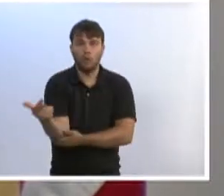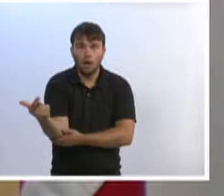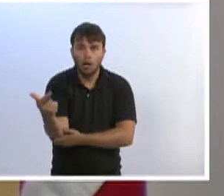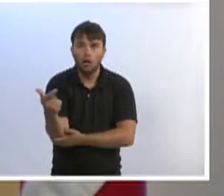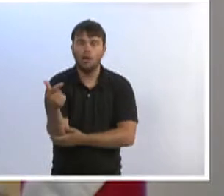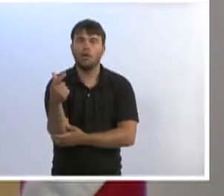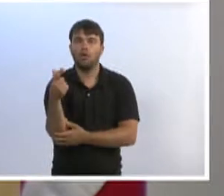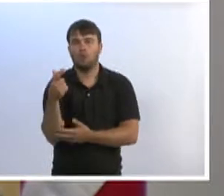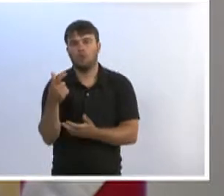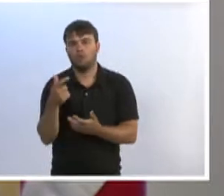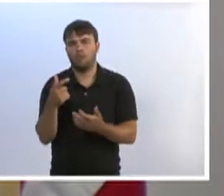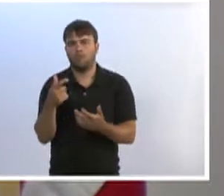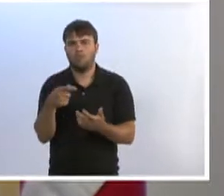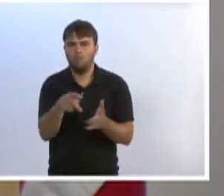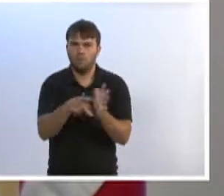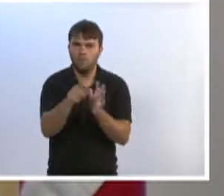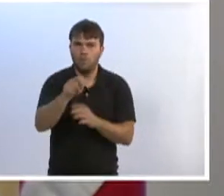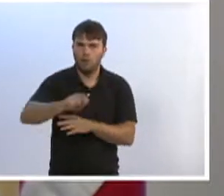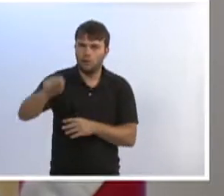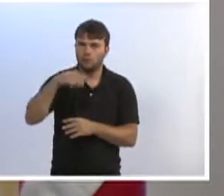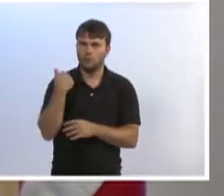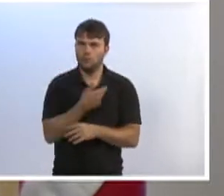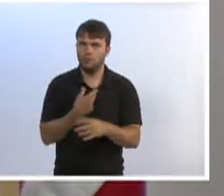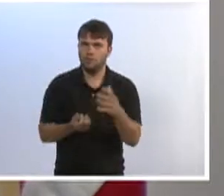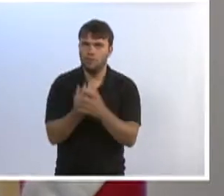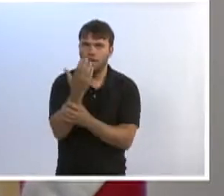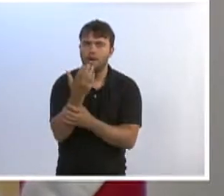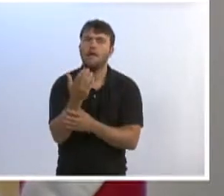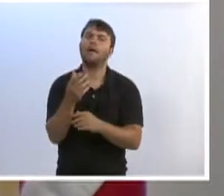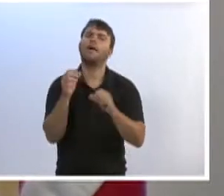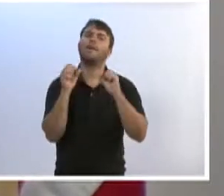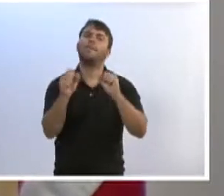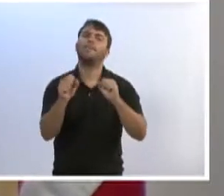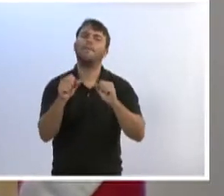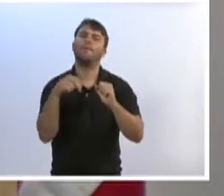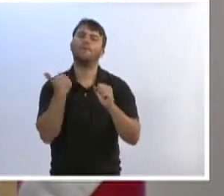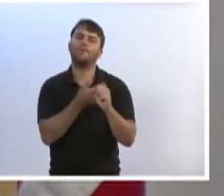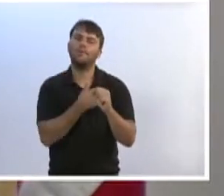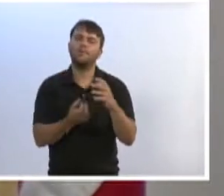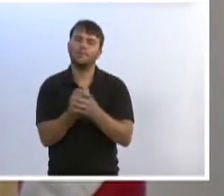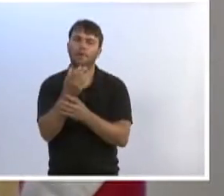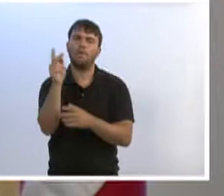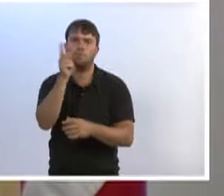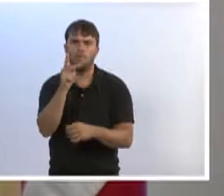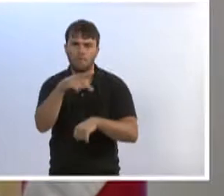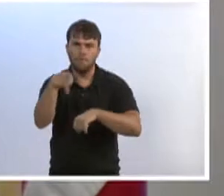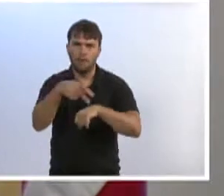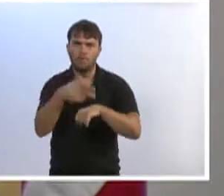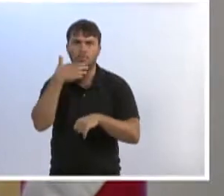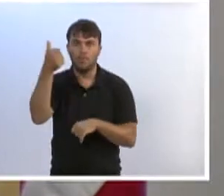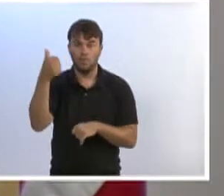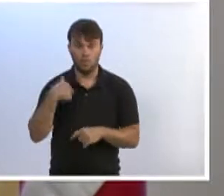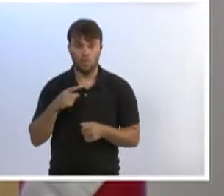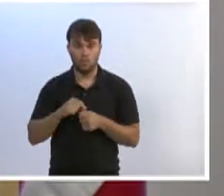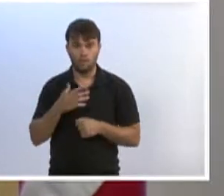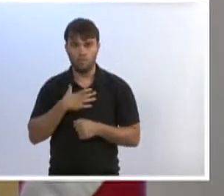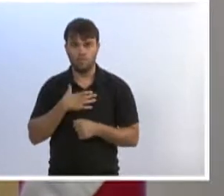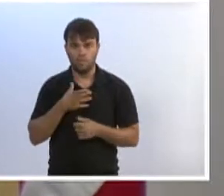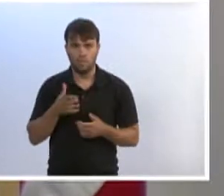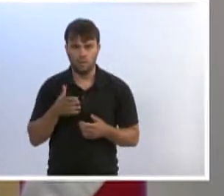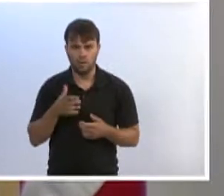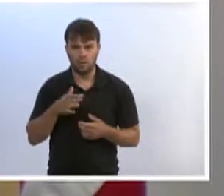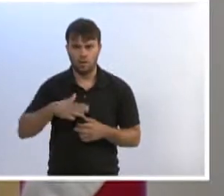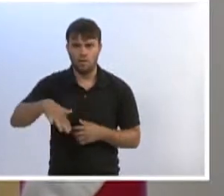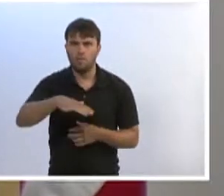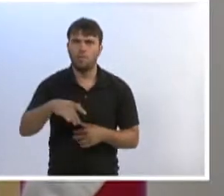associação que nós criaremos, nós podemos fazer um país ainda melhor. Faço sim minha parte, confesso que fico